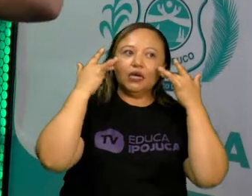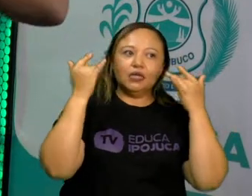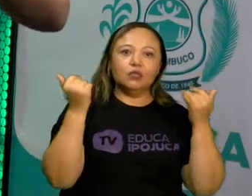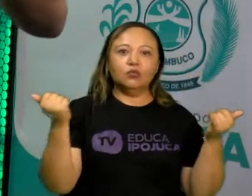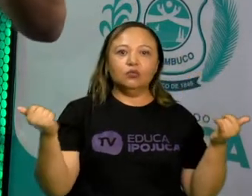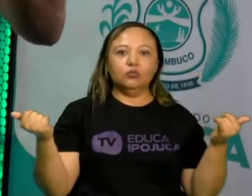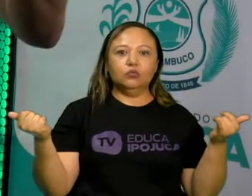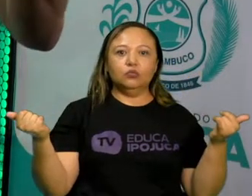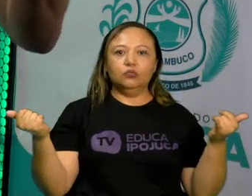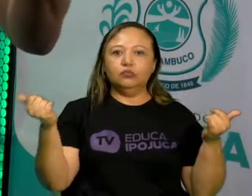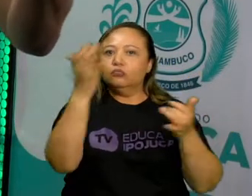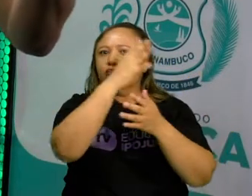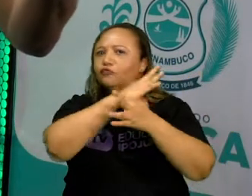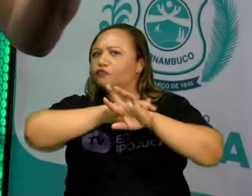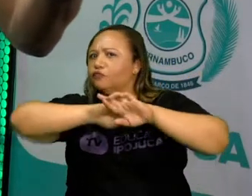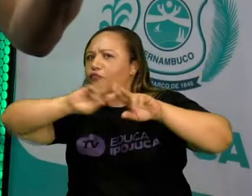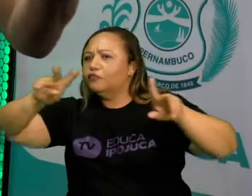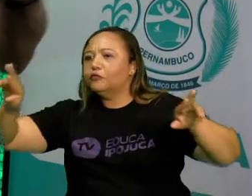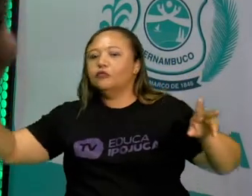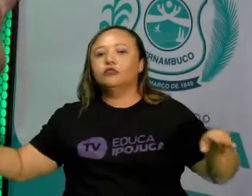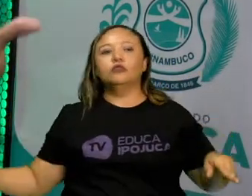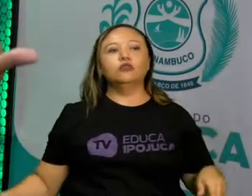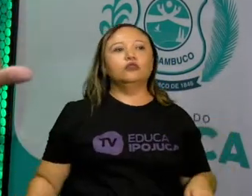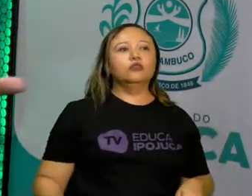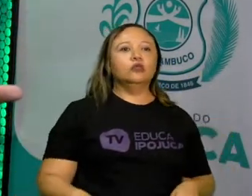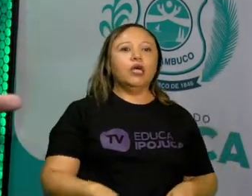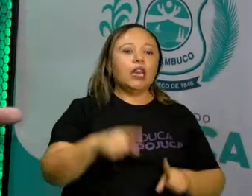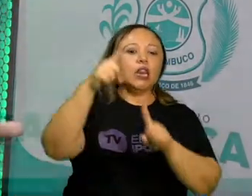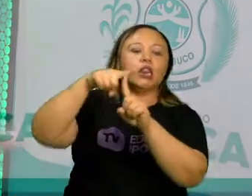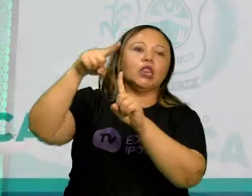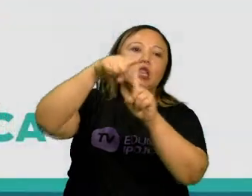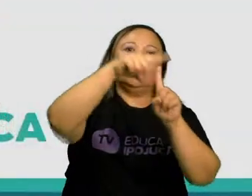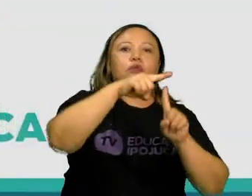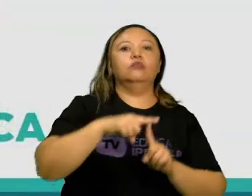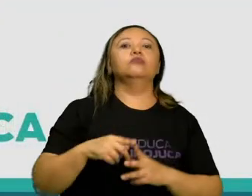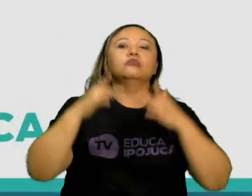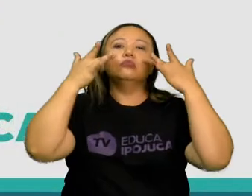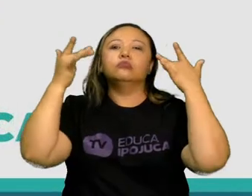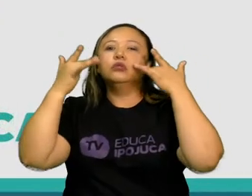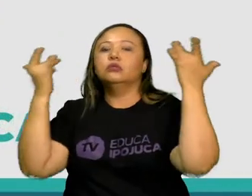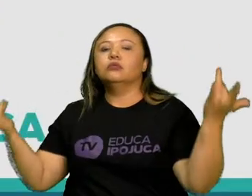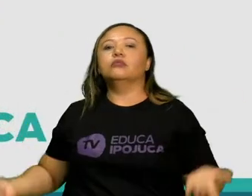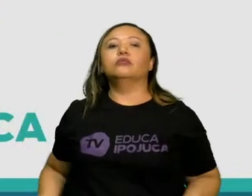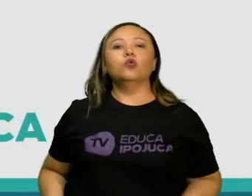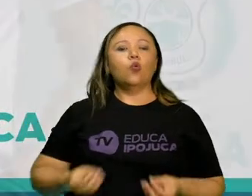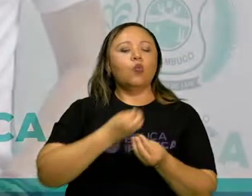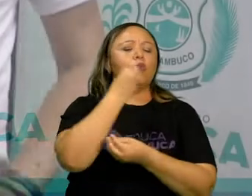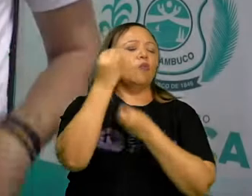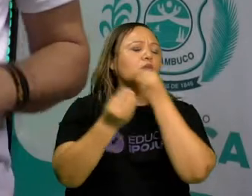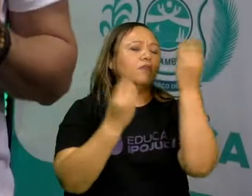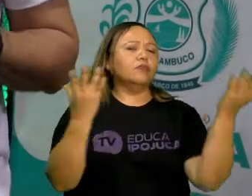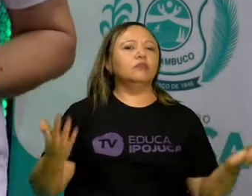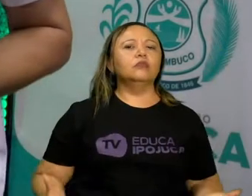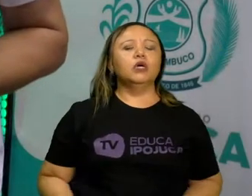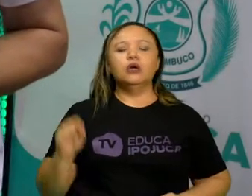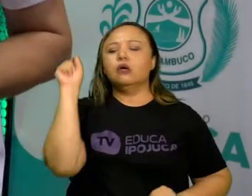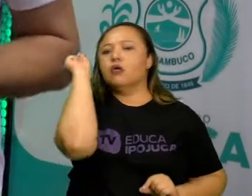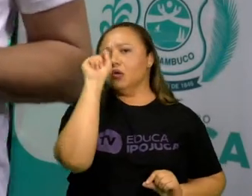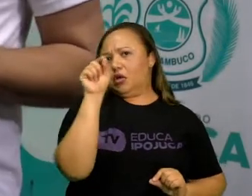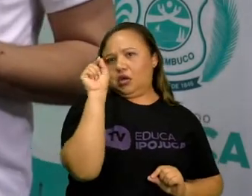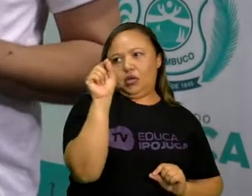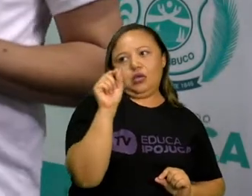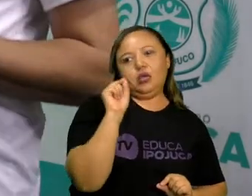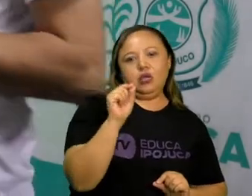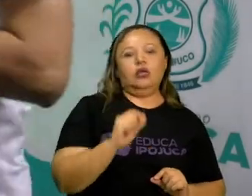Teatro, teatros, estilos teatrais. Mas como é que é isso, estilos teatrais? Vamos descobrir agora?